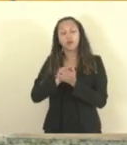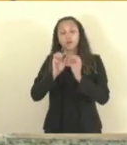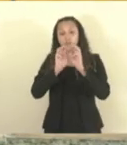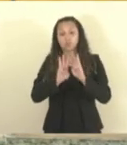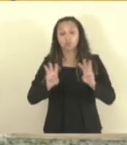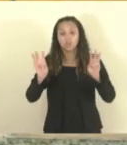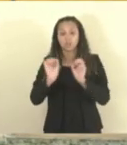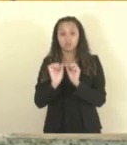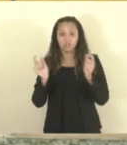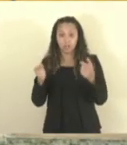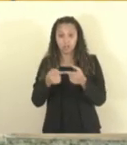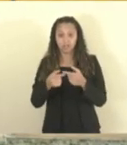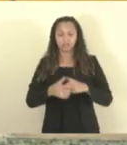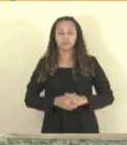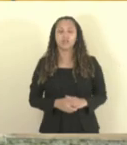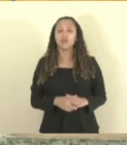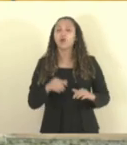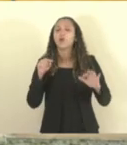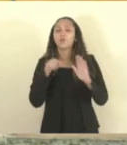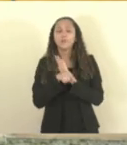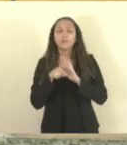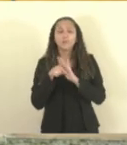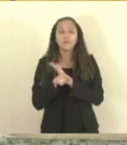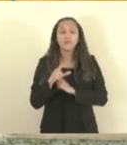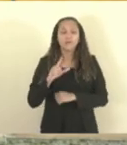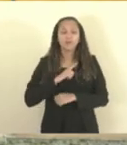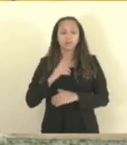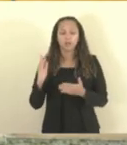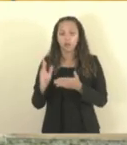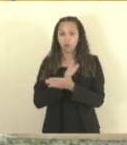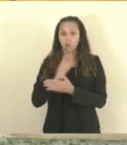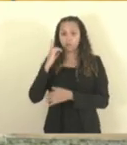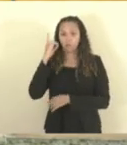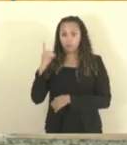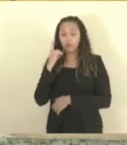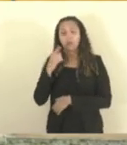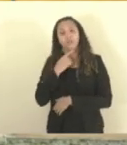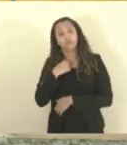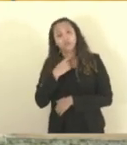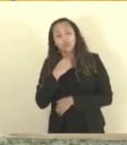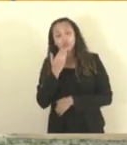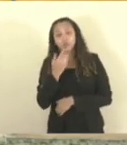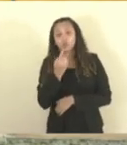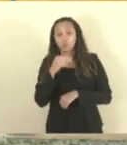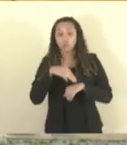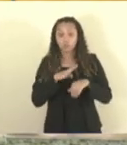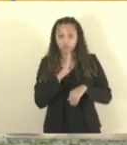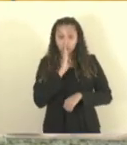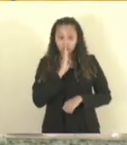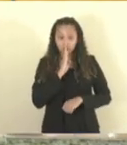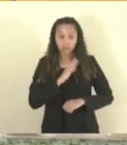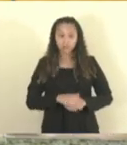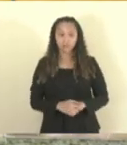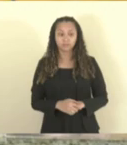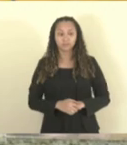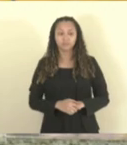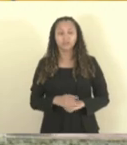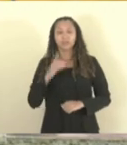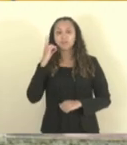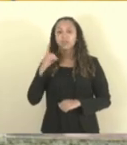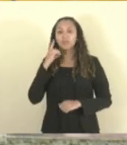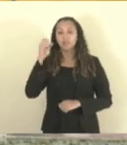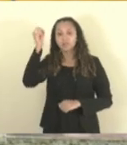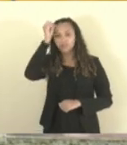no site da ALIS. Eu consulto se existe algum deputado ou deputada que deseja fazer o pedido de um minuto de silêncio. deputado